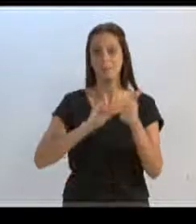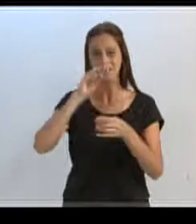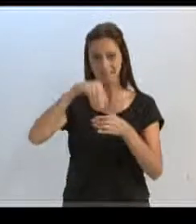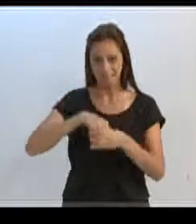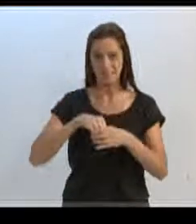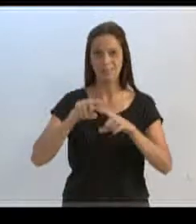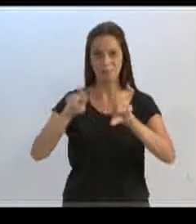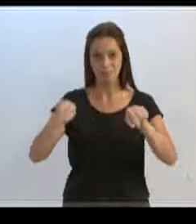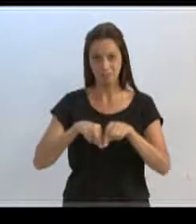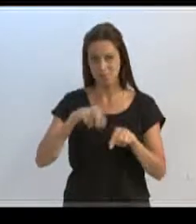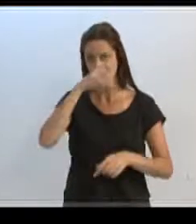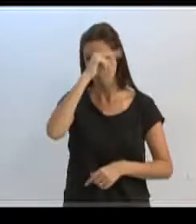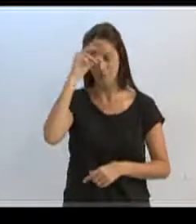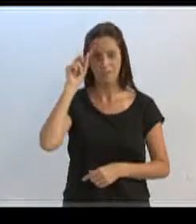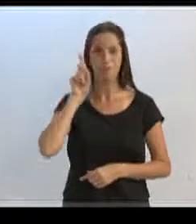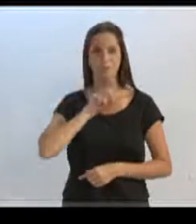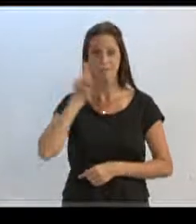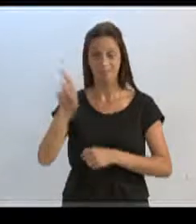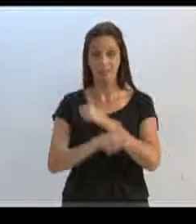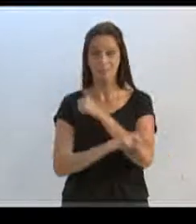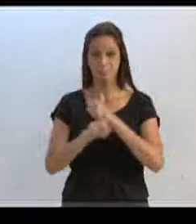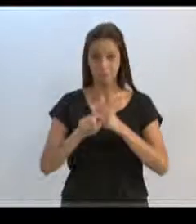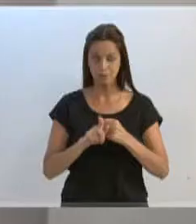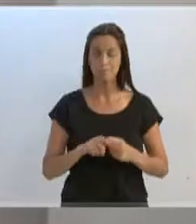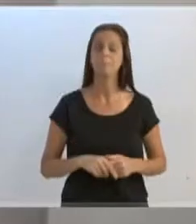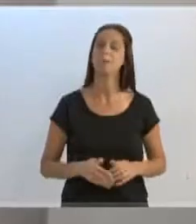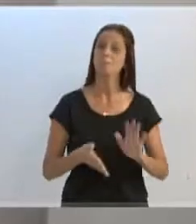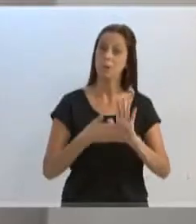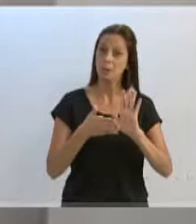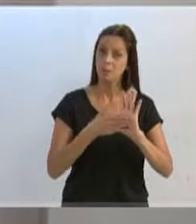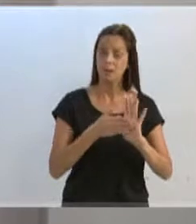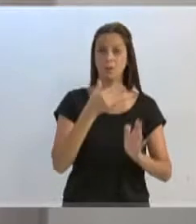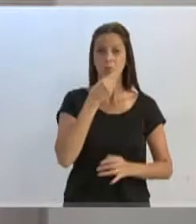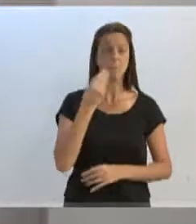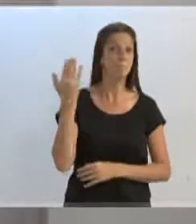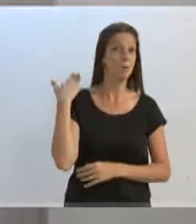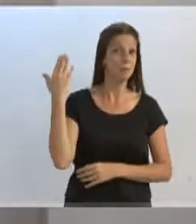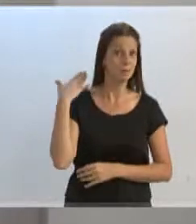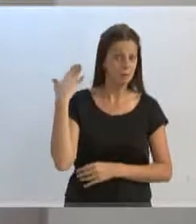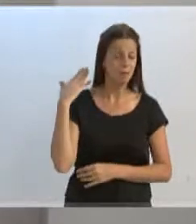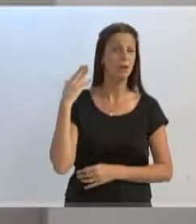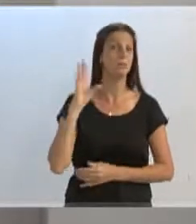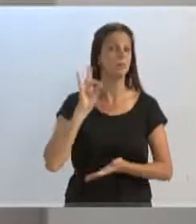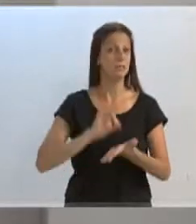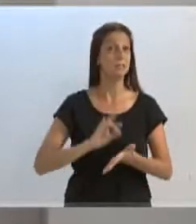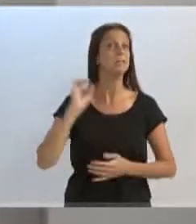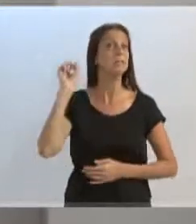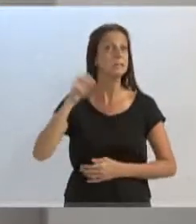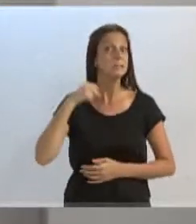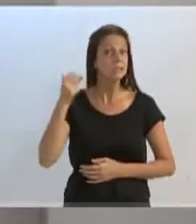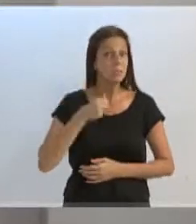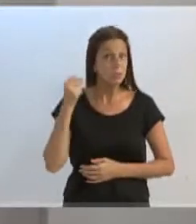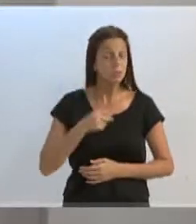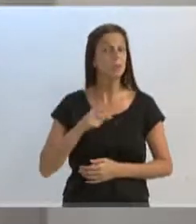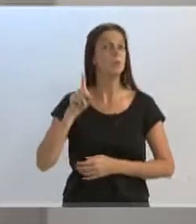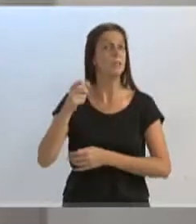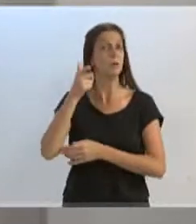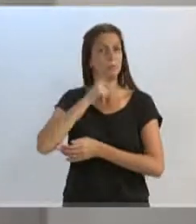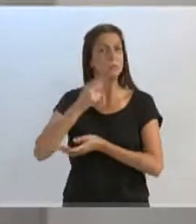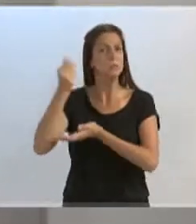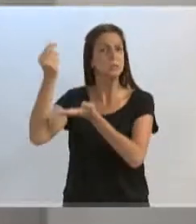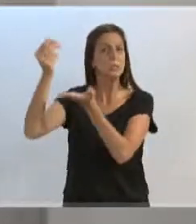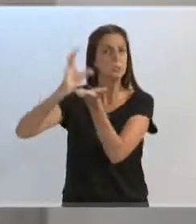os recursos que ele conseguiu capitanear junto ao governo federal, na época em que foi senador da República, para o grande Garcia.